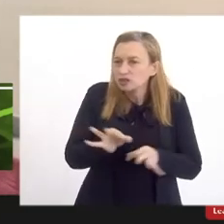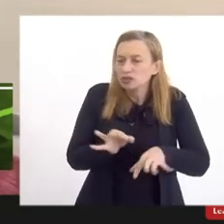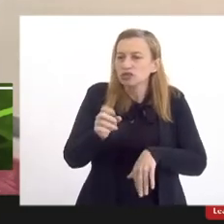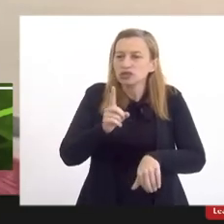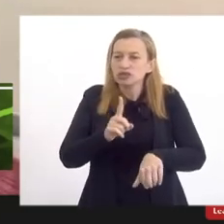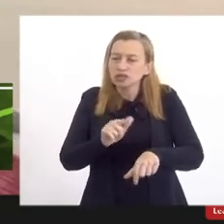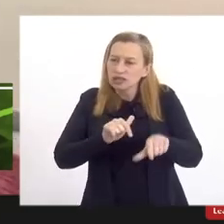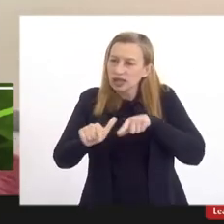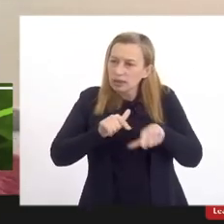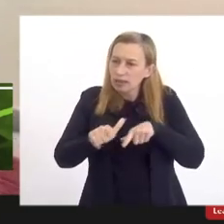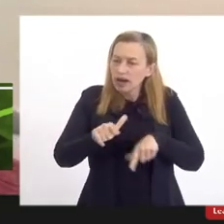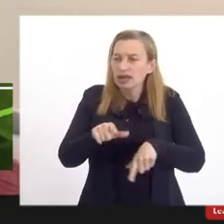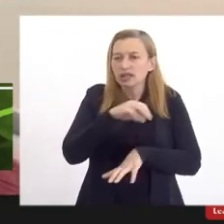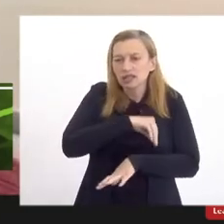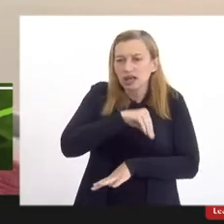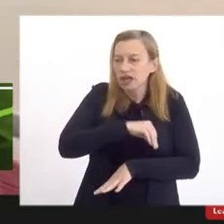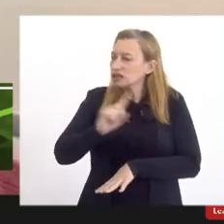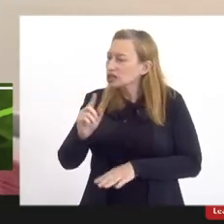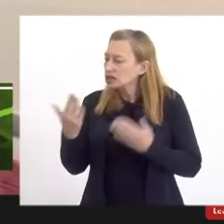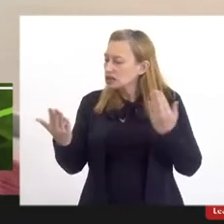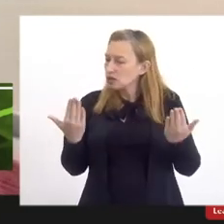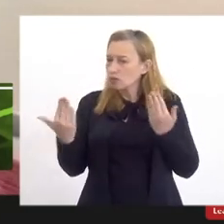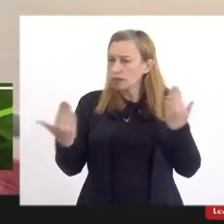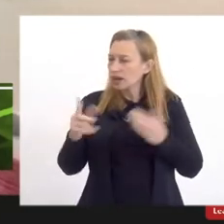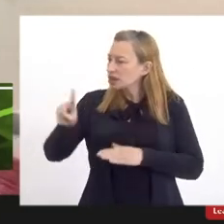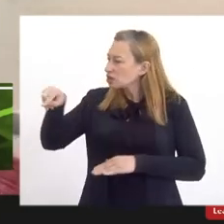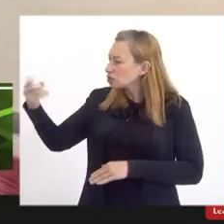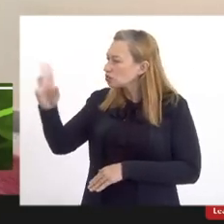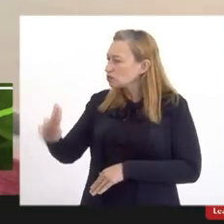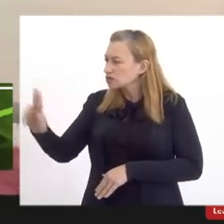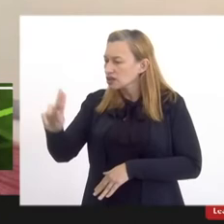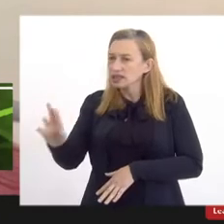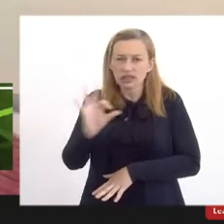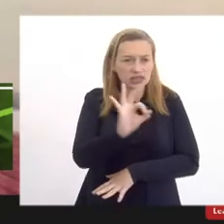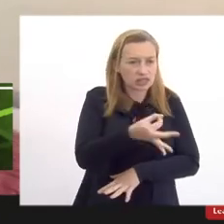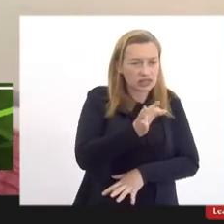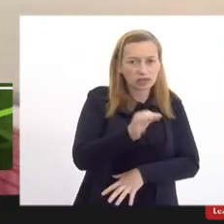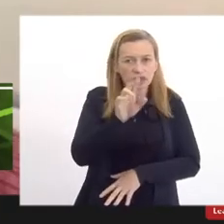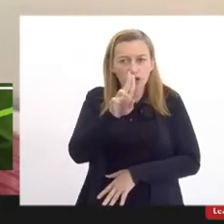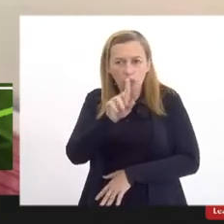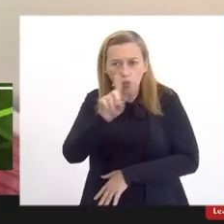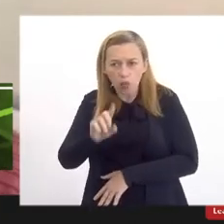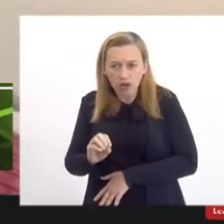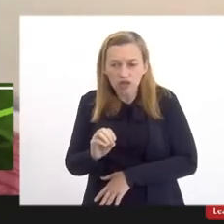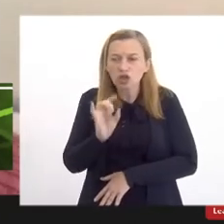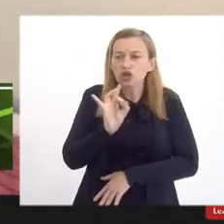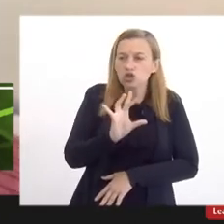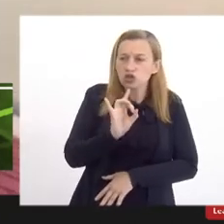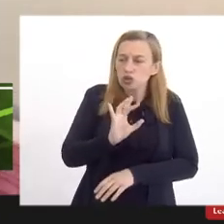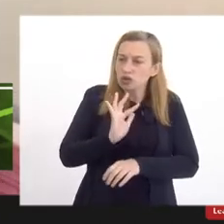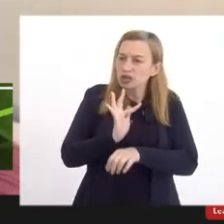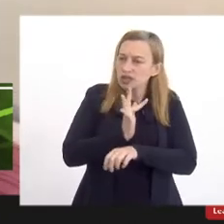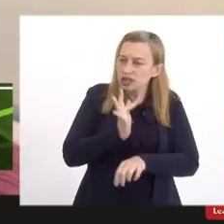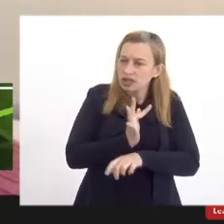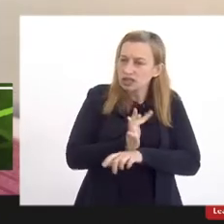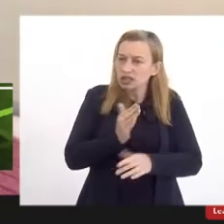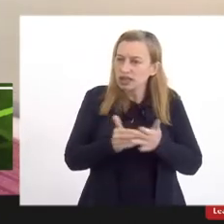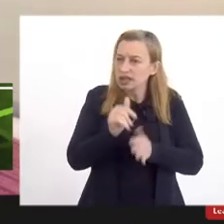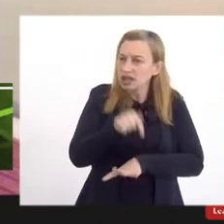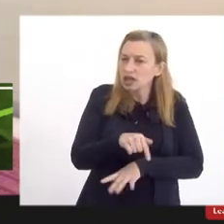em relação às outras universidades estaduais faz com que de fato a UESO só tenha resistido até aqui